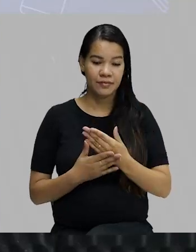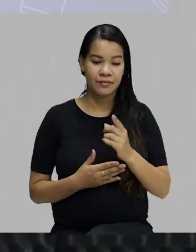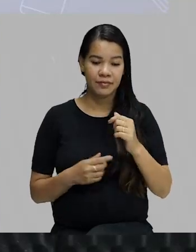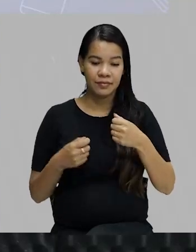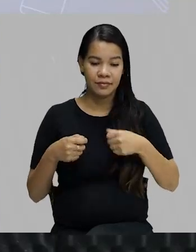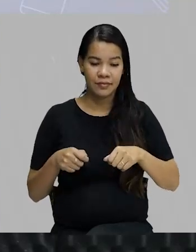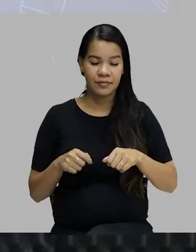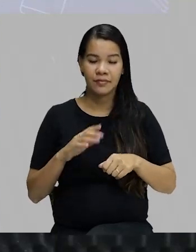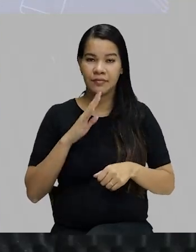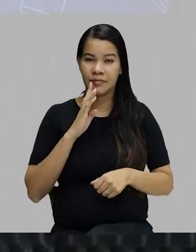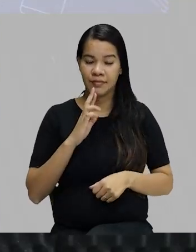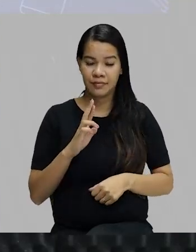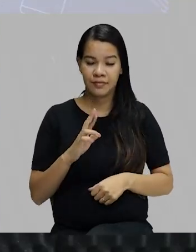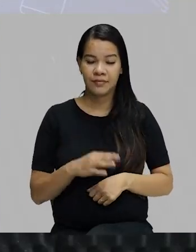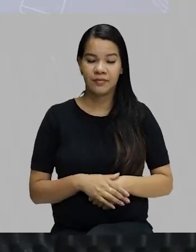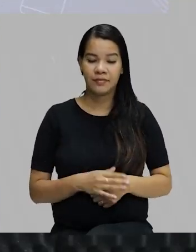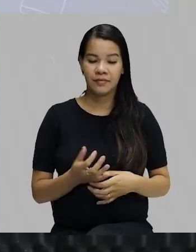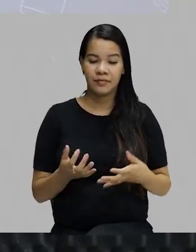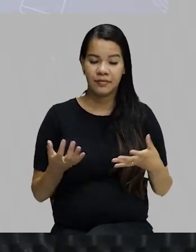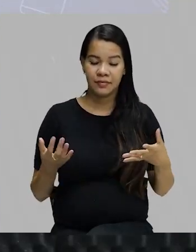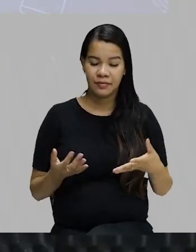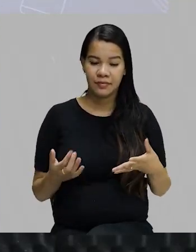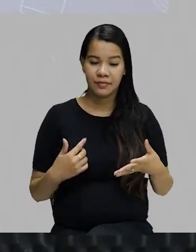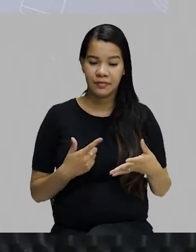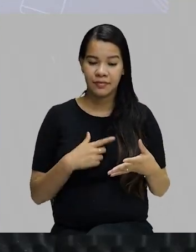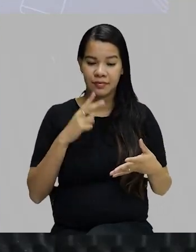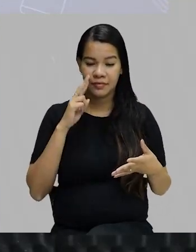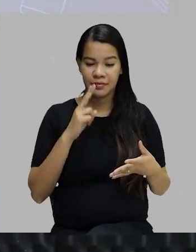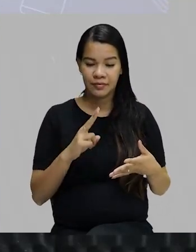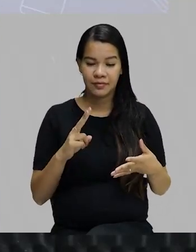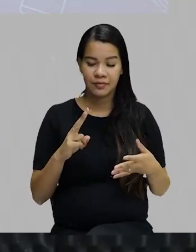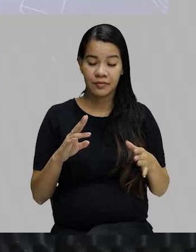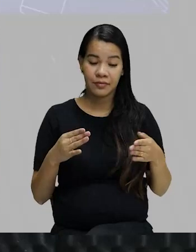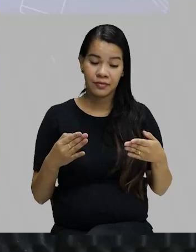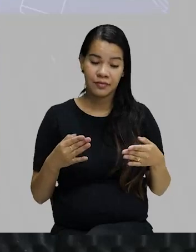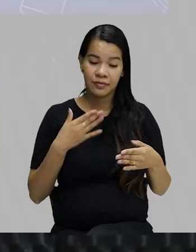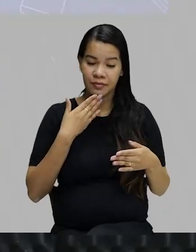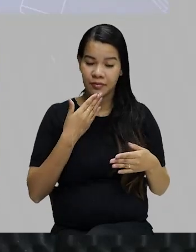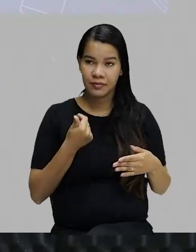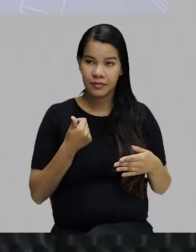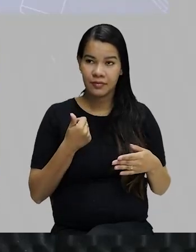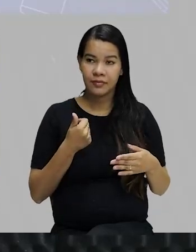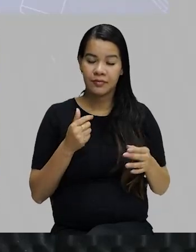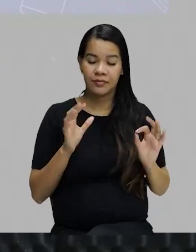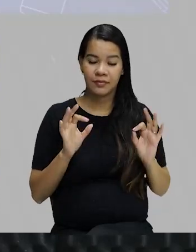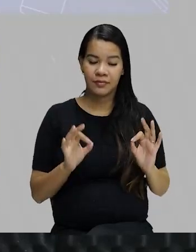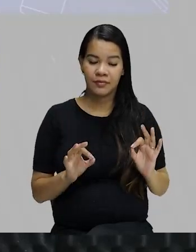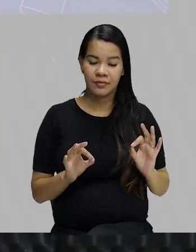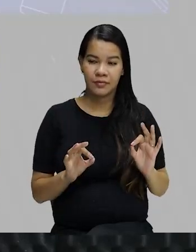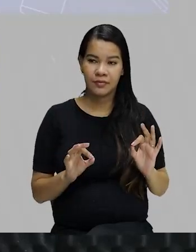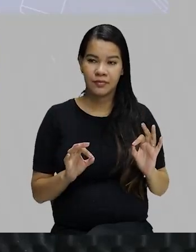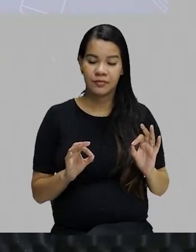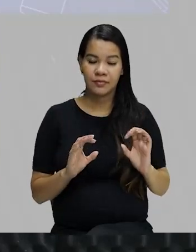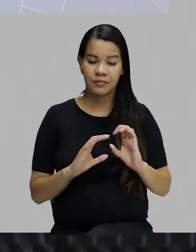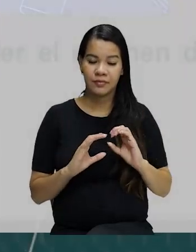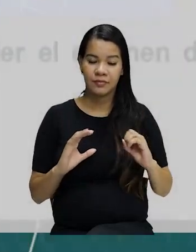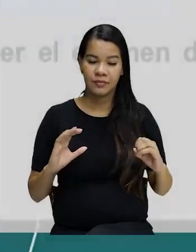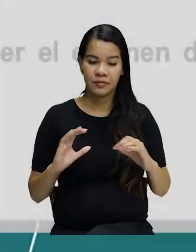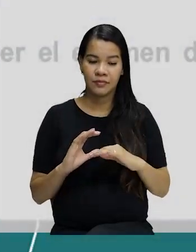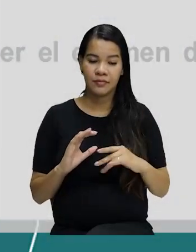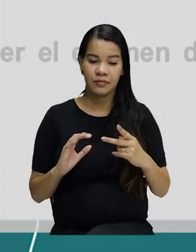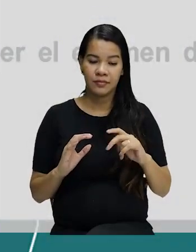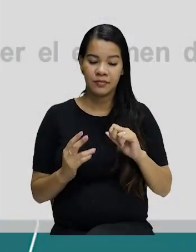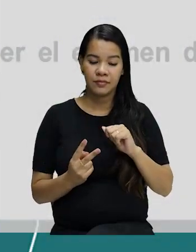responderem. E agora nós vamos ver qual é a melhor forma, qual é a forma correta de conjugação